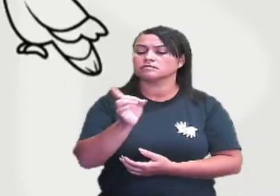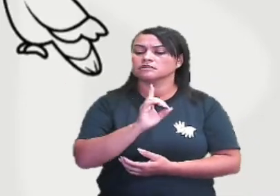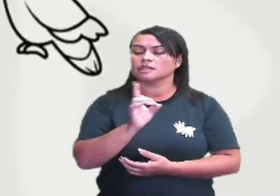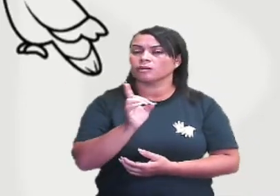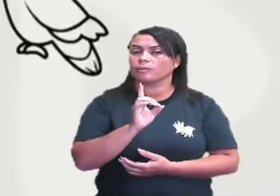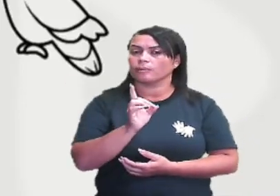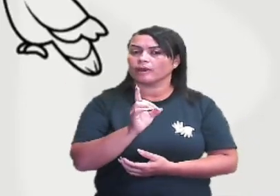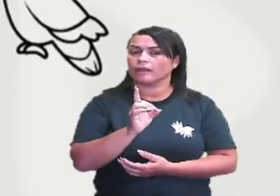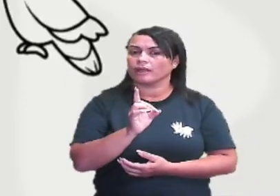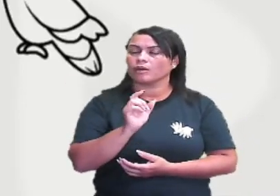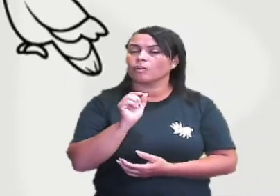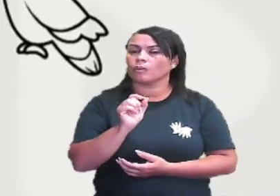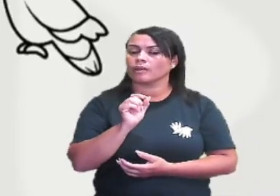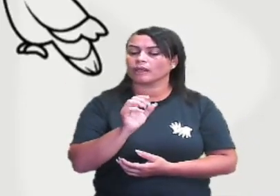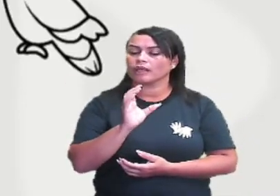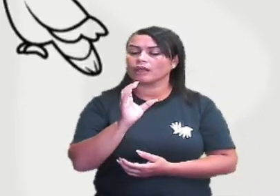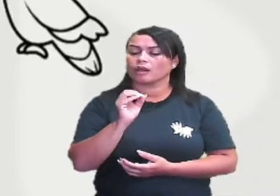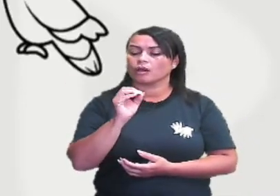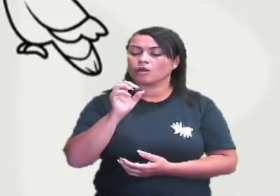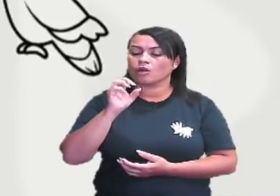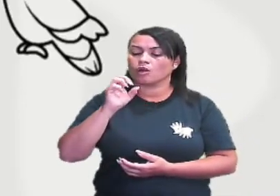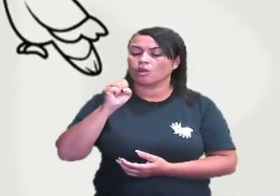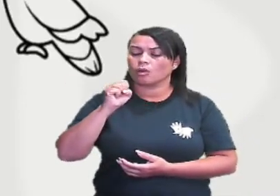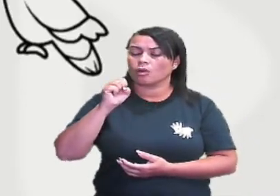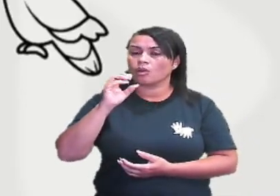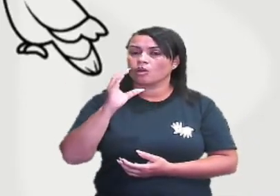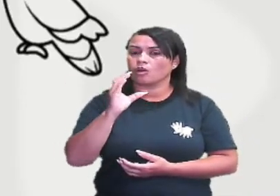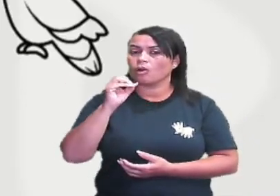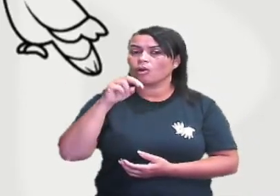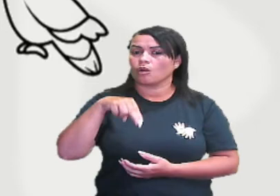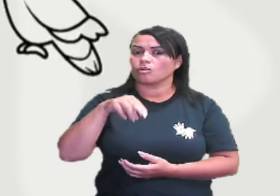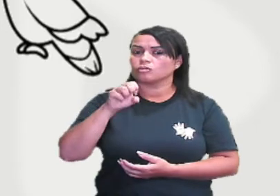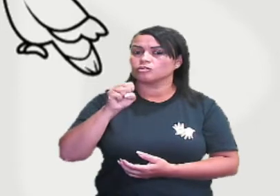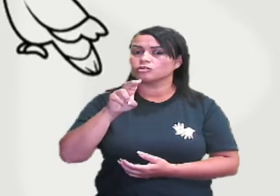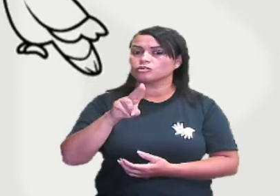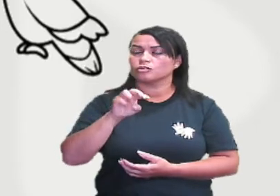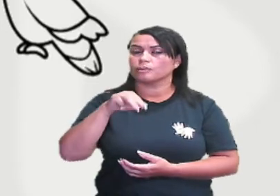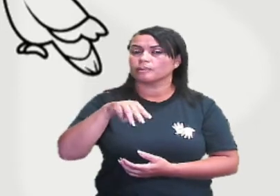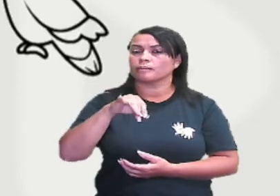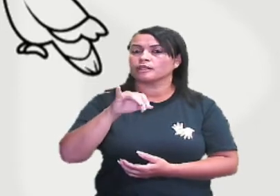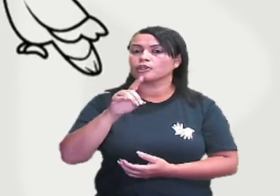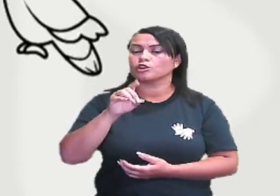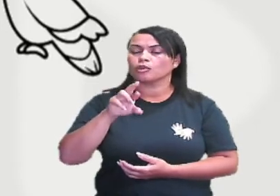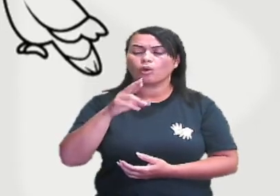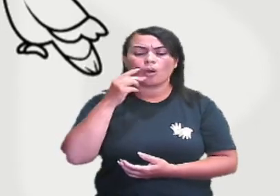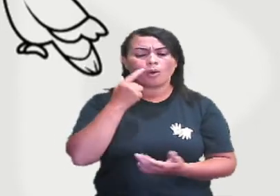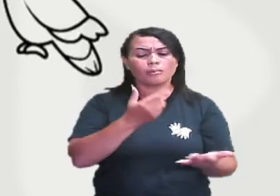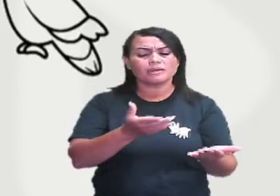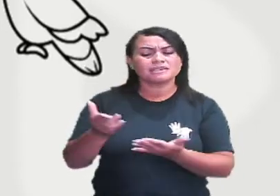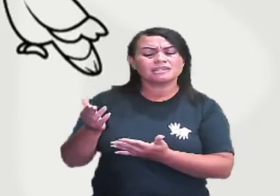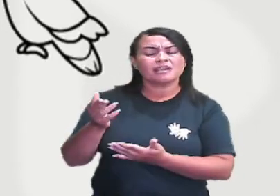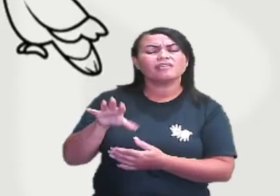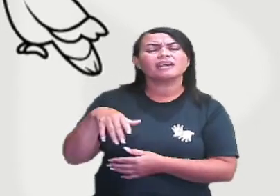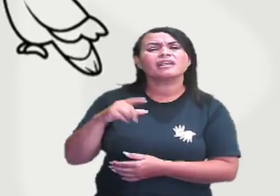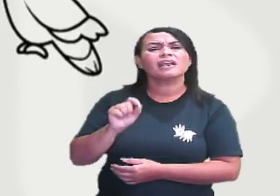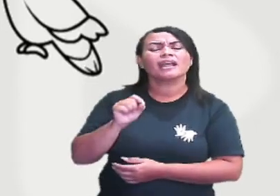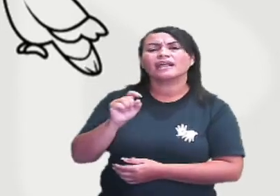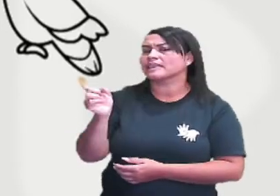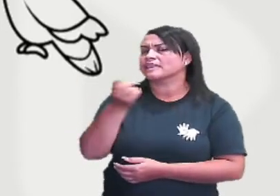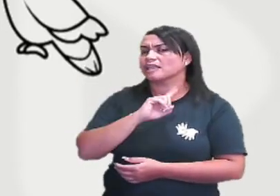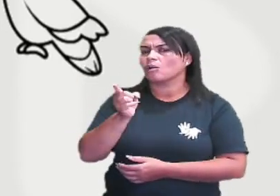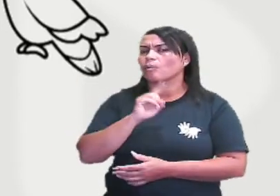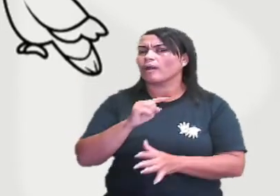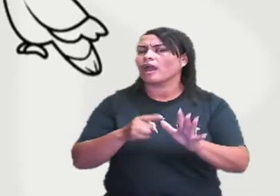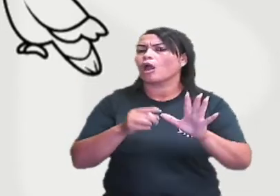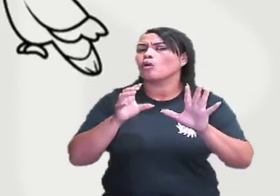Quando a gente observa essa imagem projetada aí na tela da sua TV, ao lado, quem dá imagem não